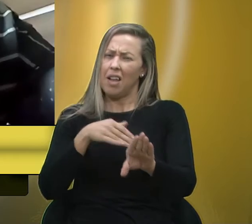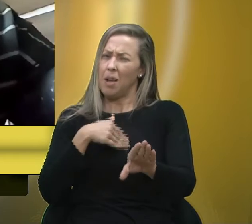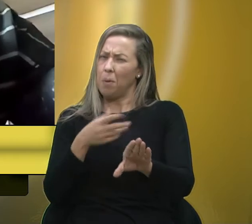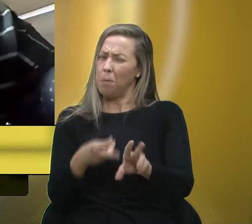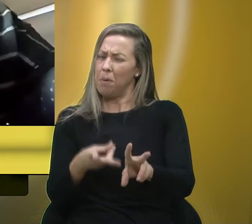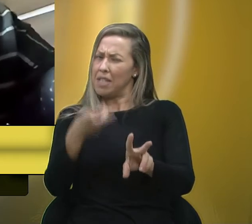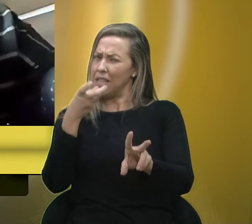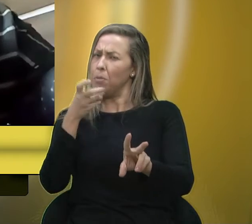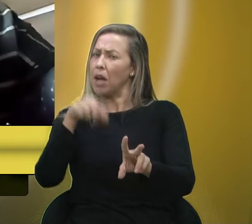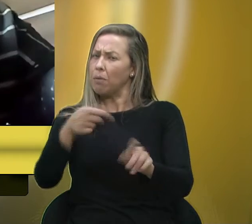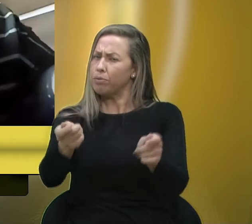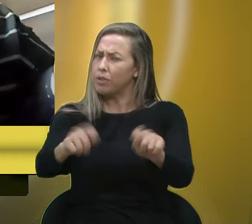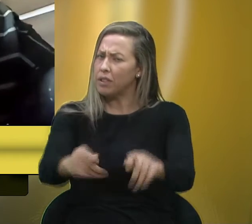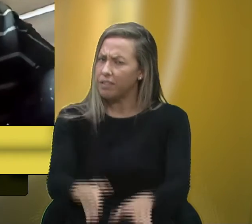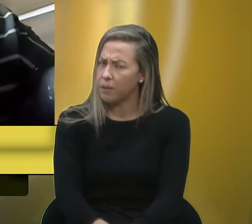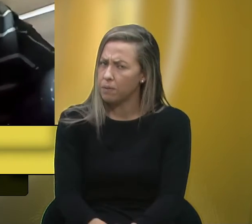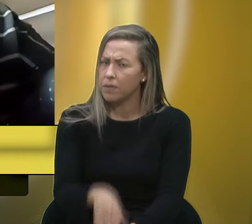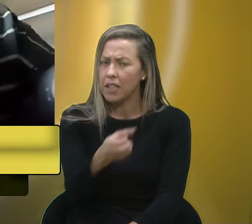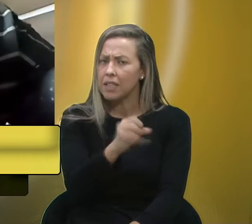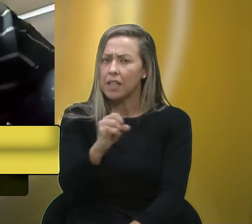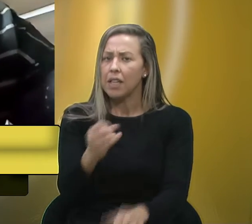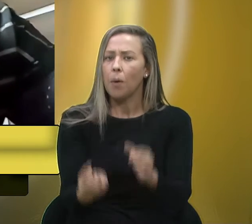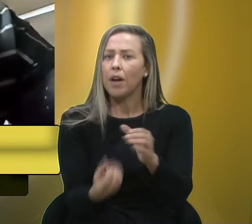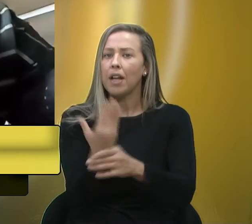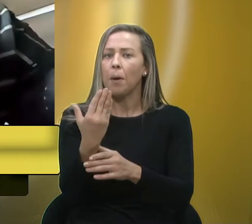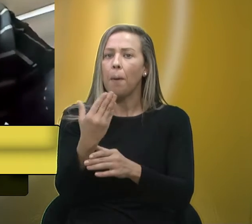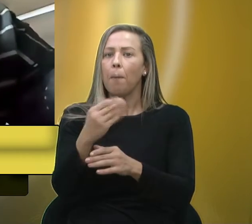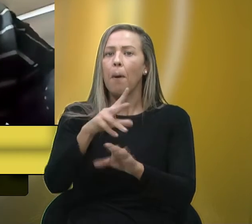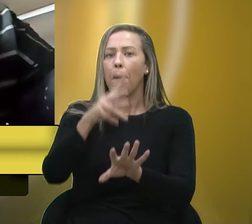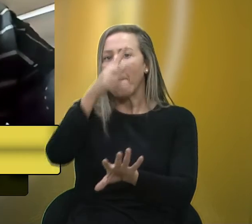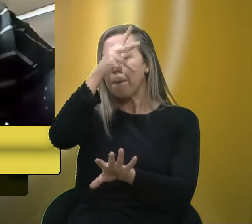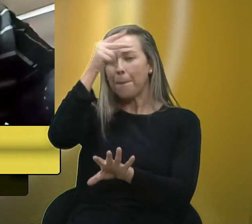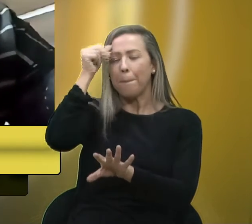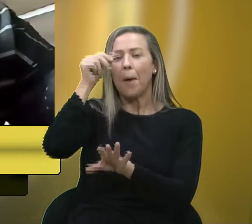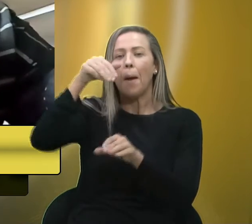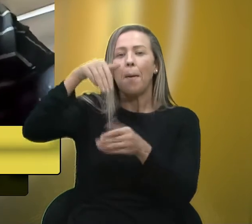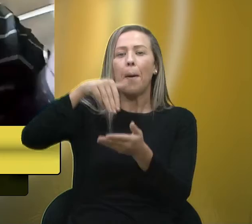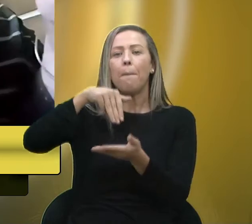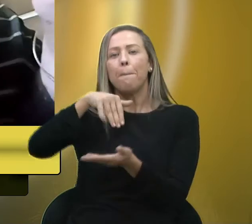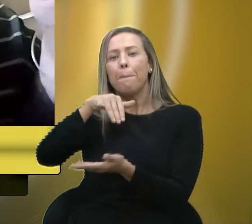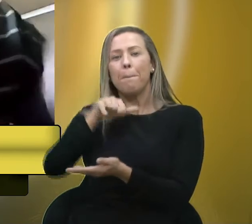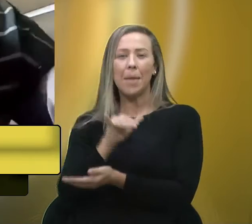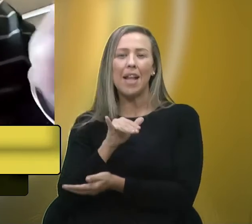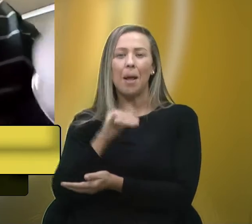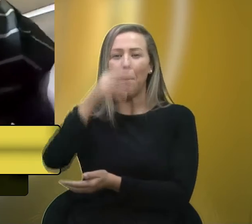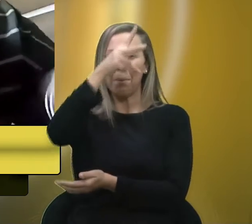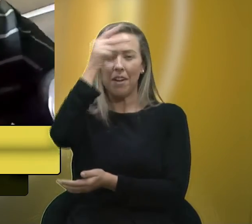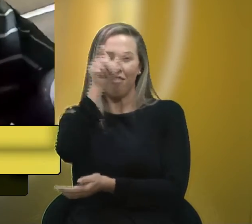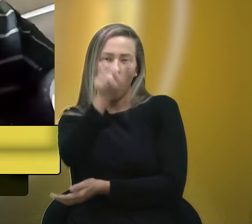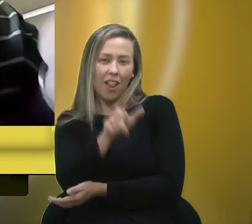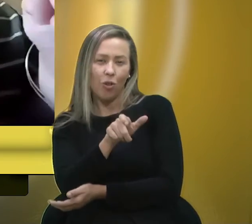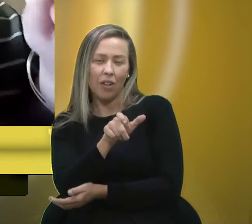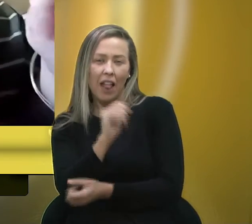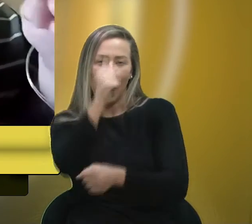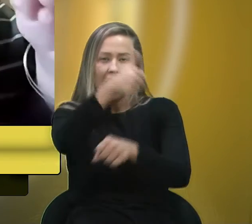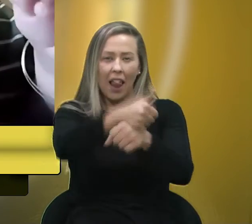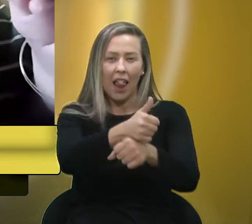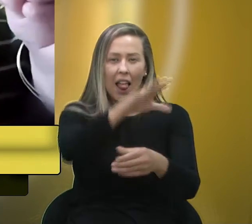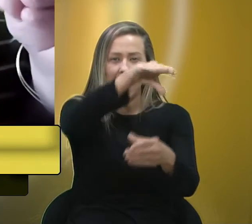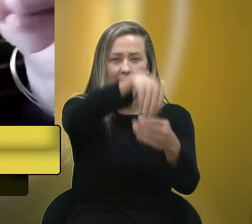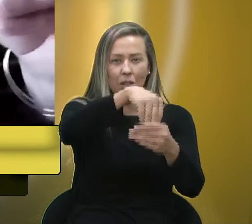eu tenho, para que não se criem prefeitinhos. Mas a importância que é, esses